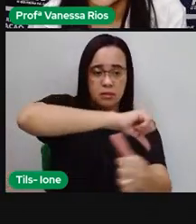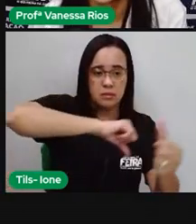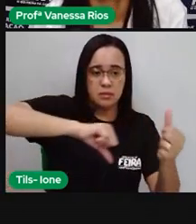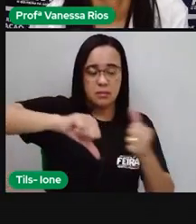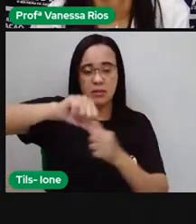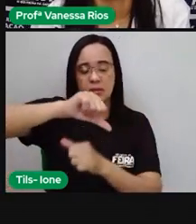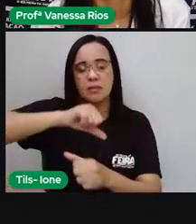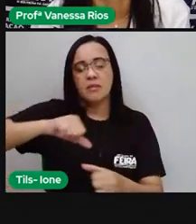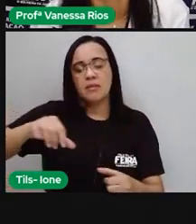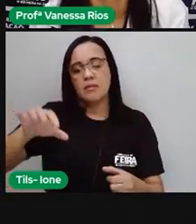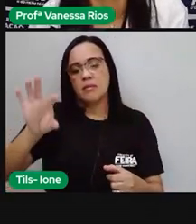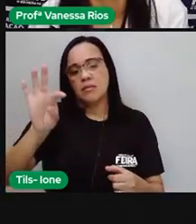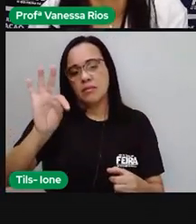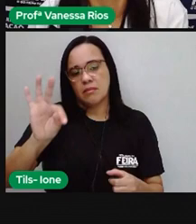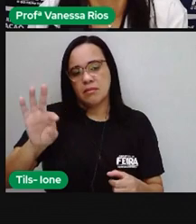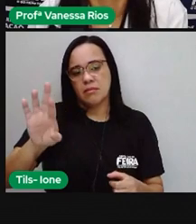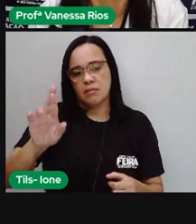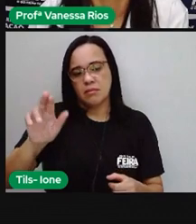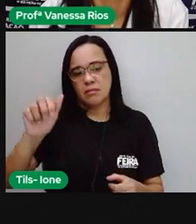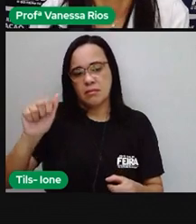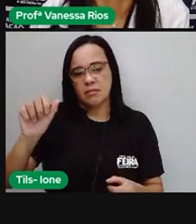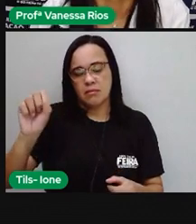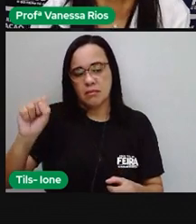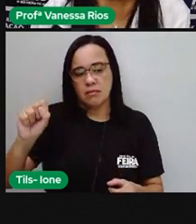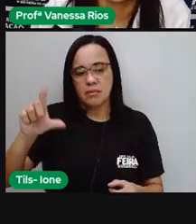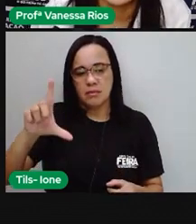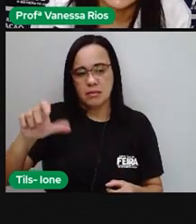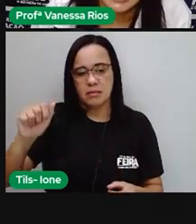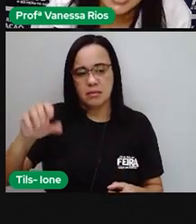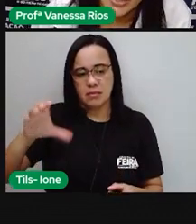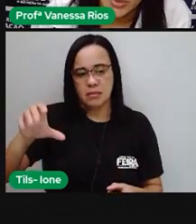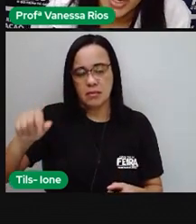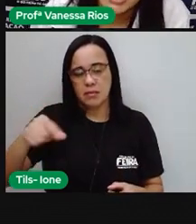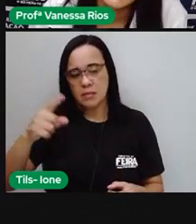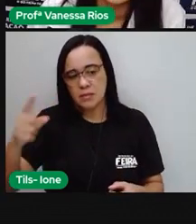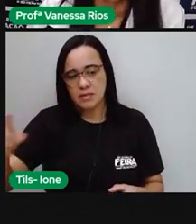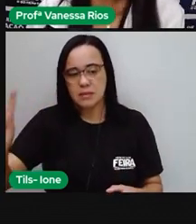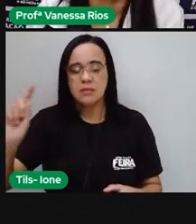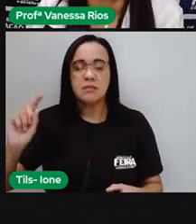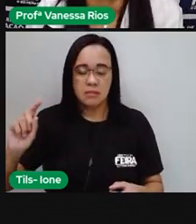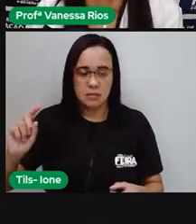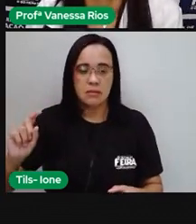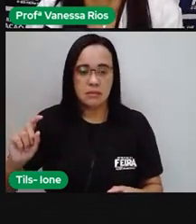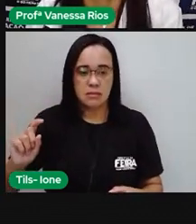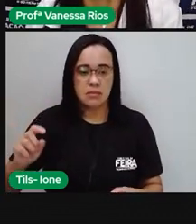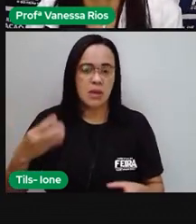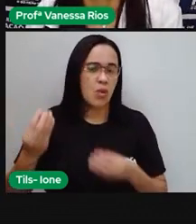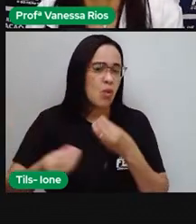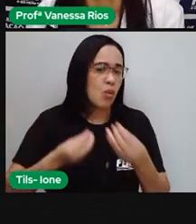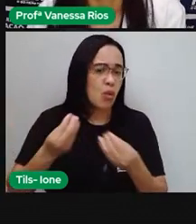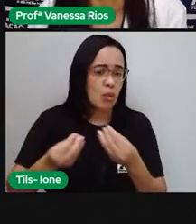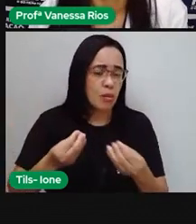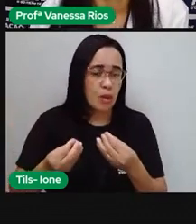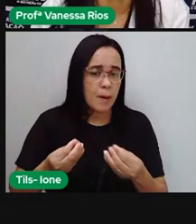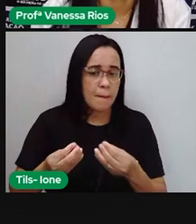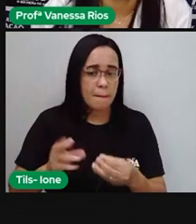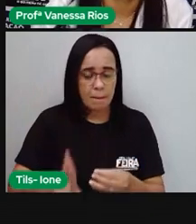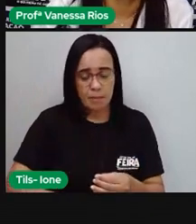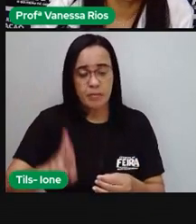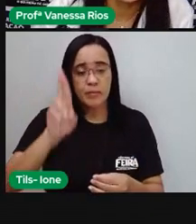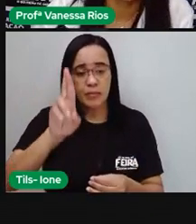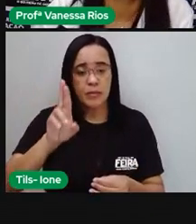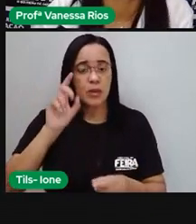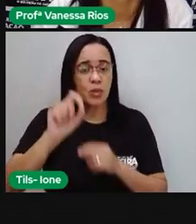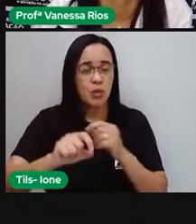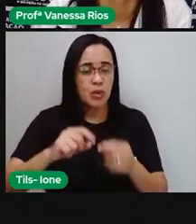Sol, que dura aí 365 dias e 6 horas, e é um movimento aí responsável pela existência